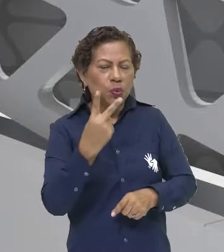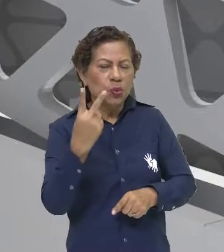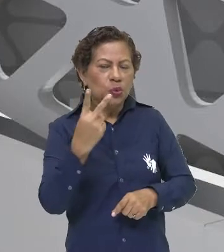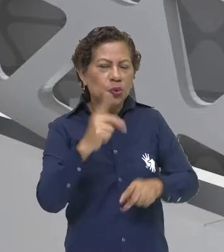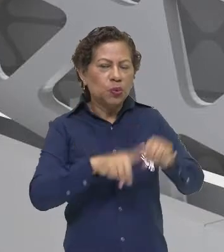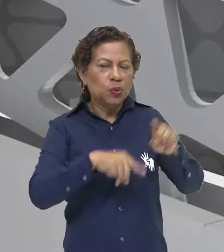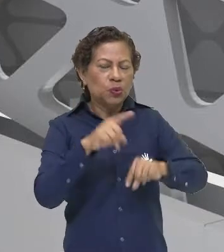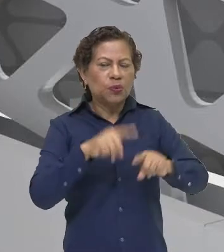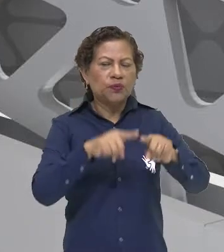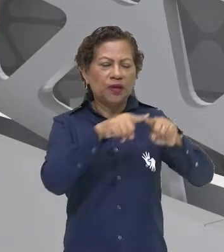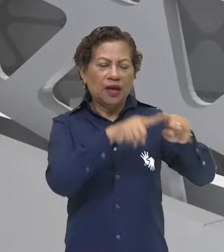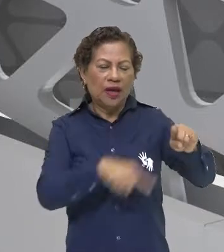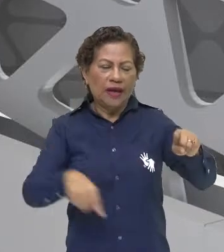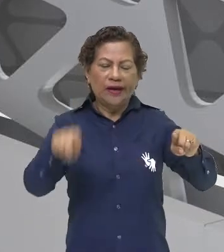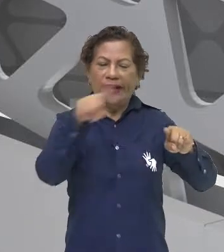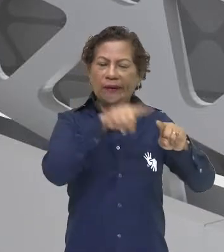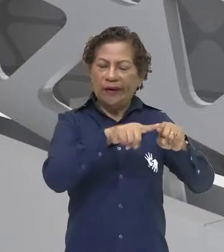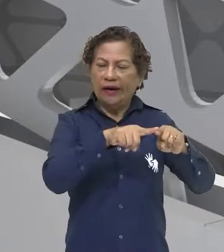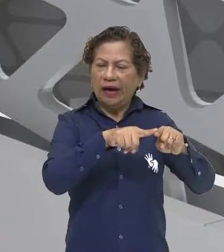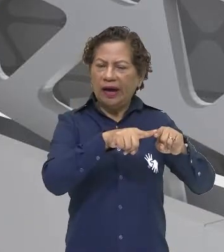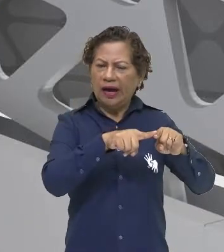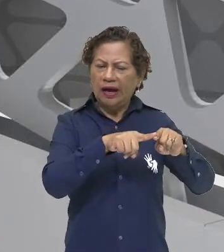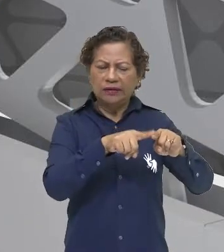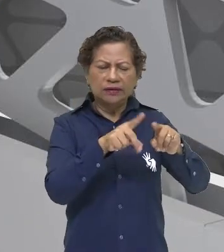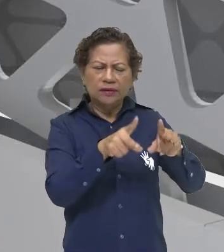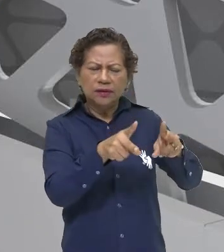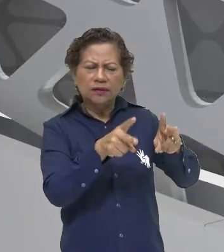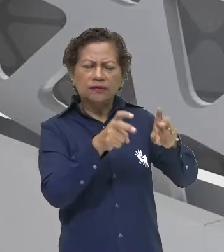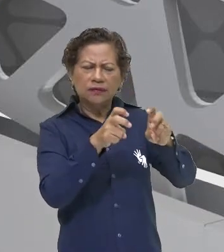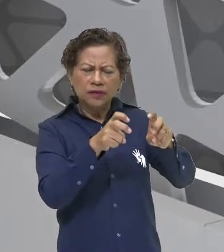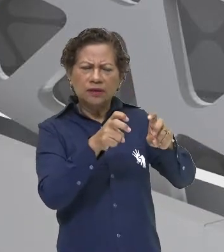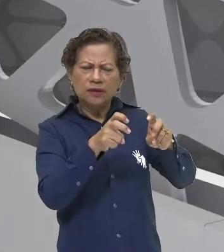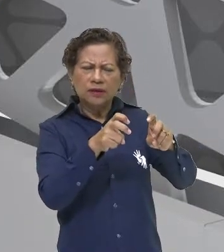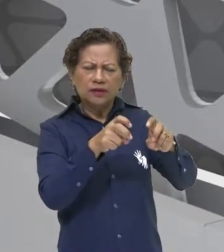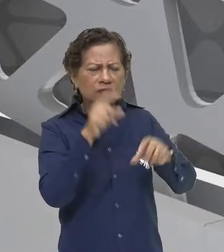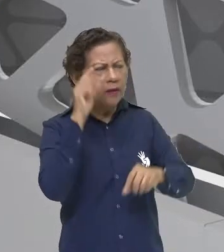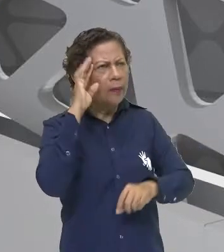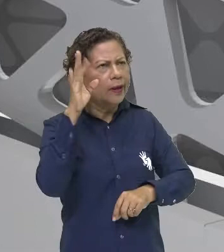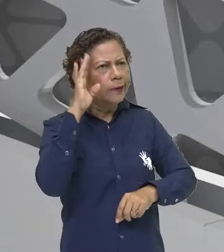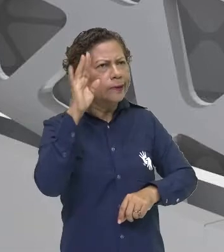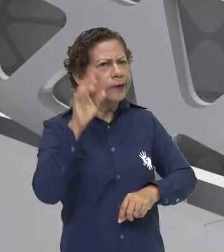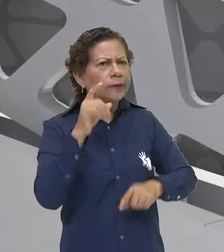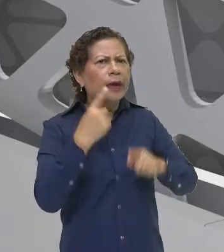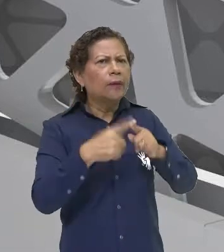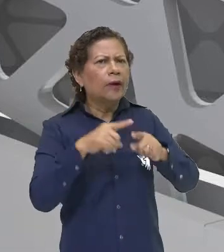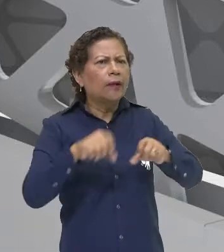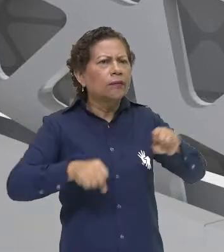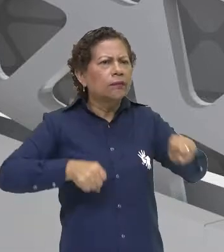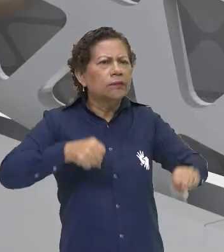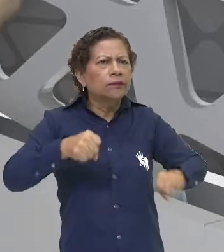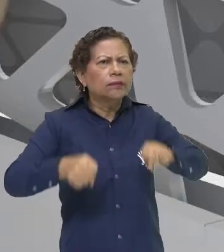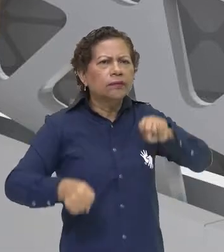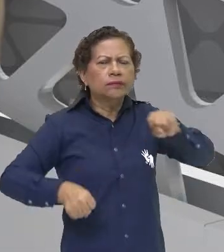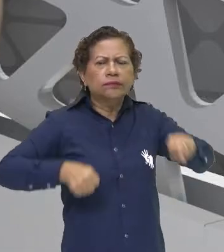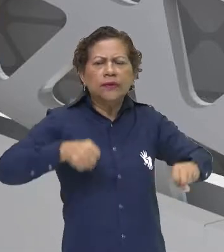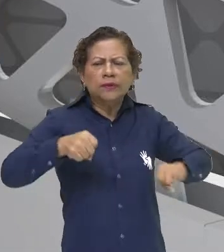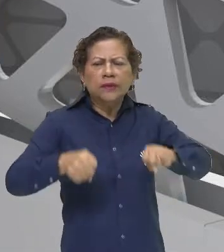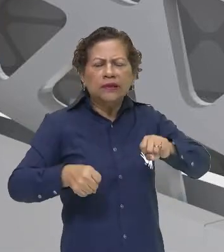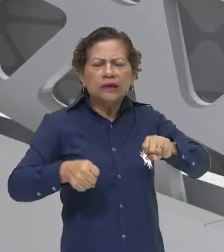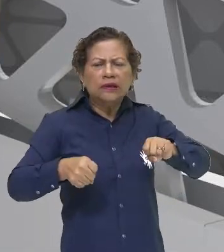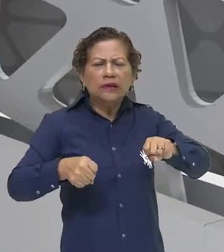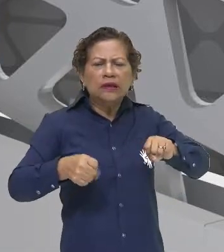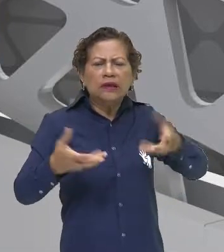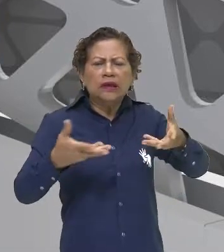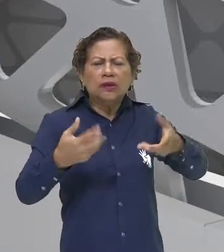A roda, ela perde a sua função enquanto movimento de locomover uma pessoa e